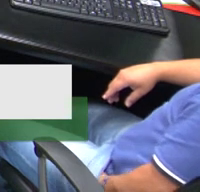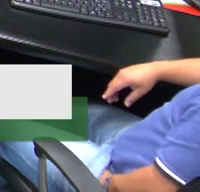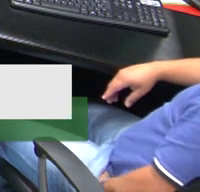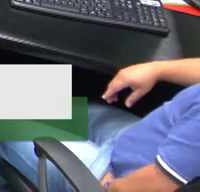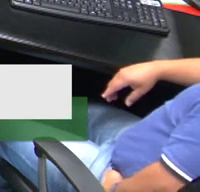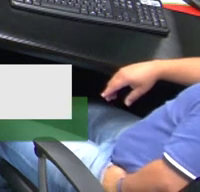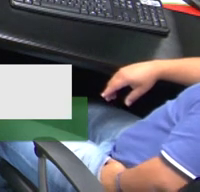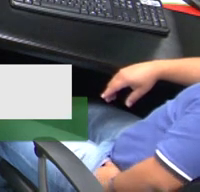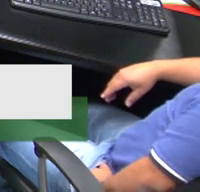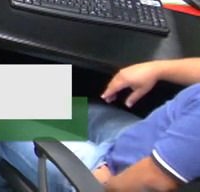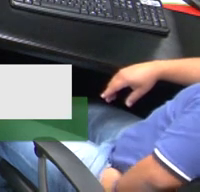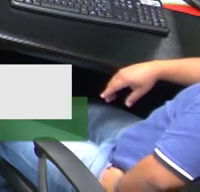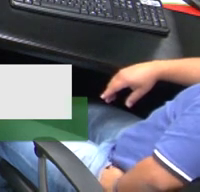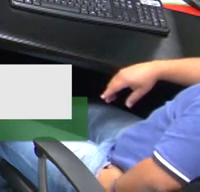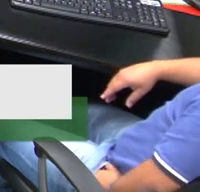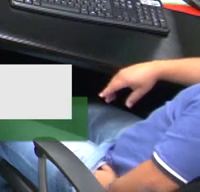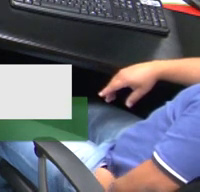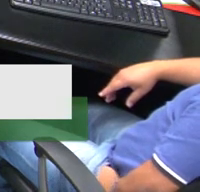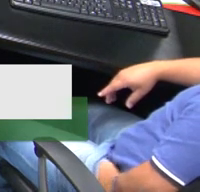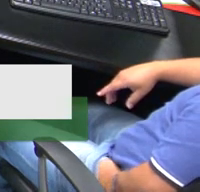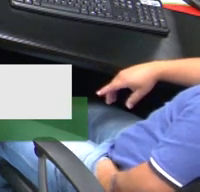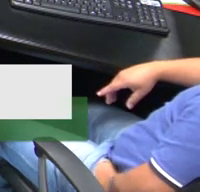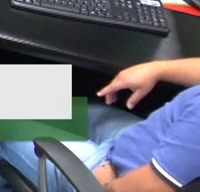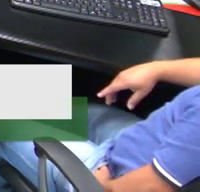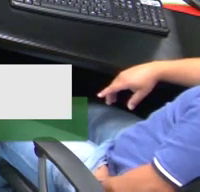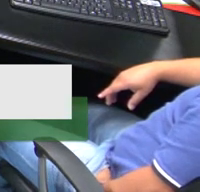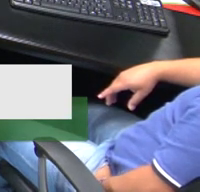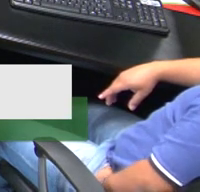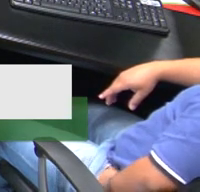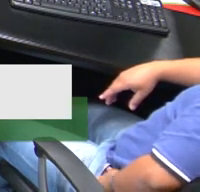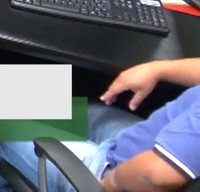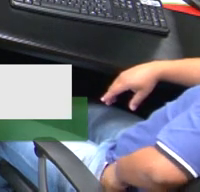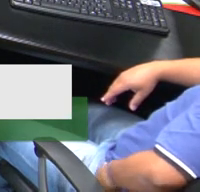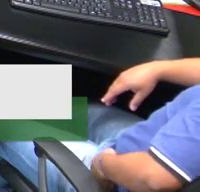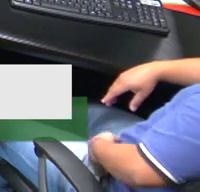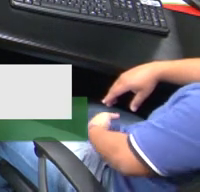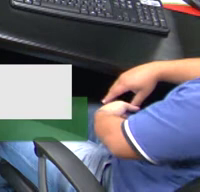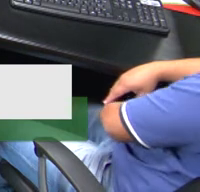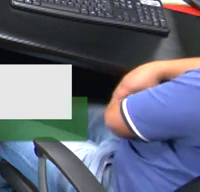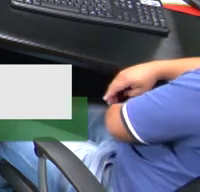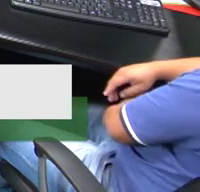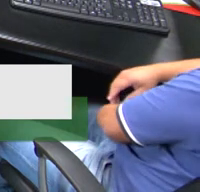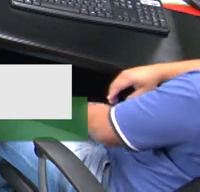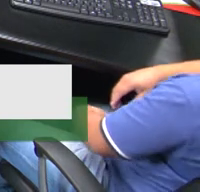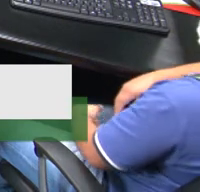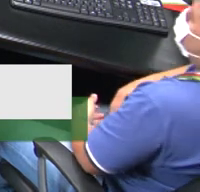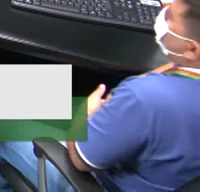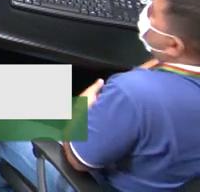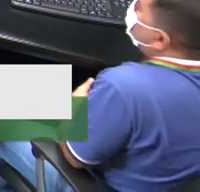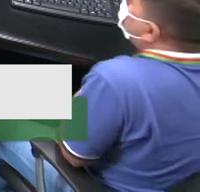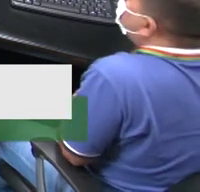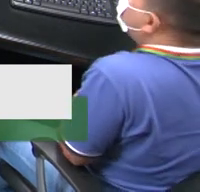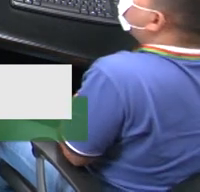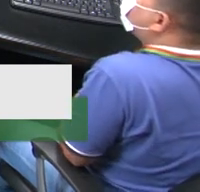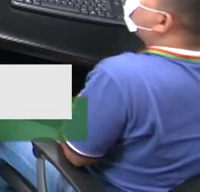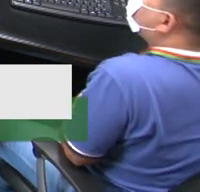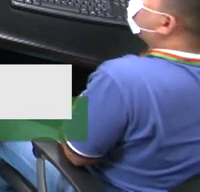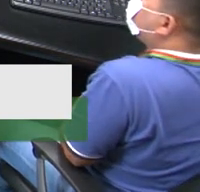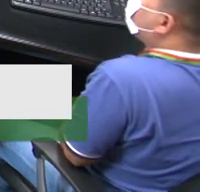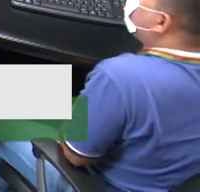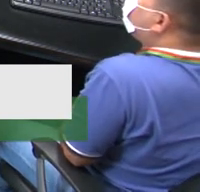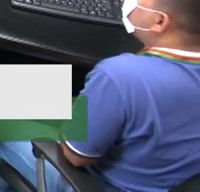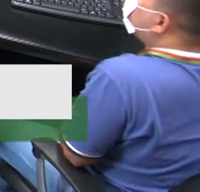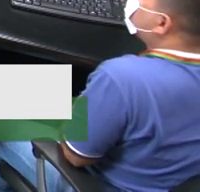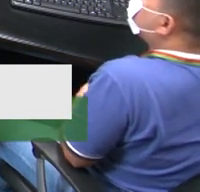favor, nos encaminhem, ajudem a legislar sobre o tema. Os senhores são professores, nós somos só um instrumento. Então, se vocês